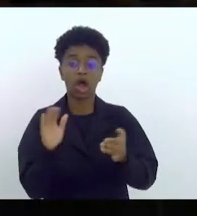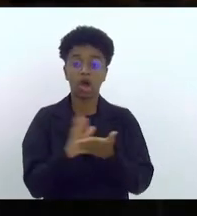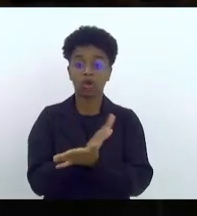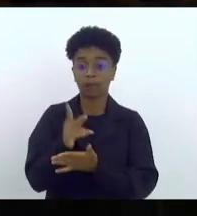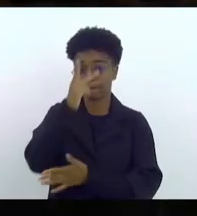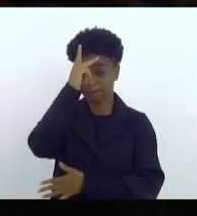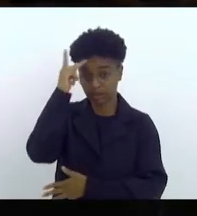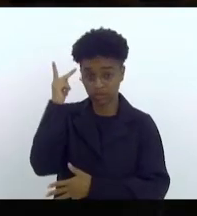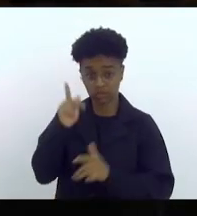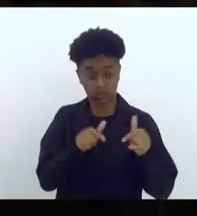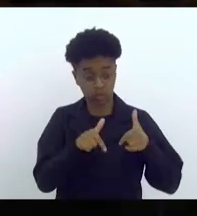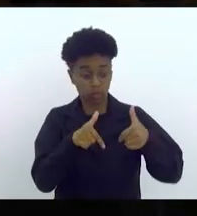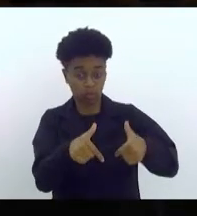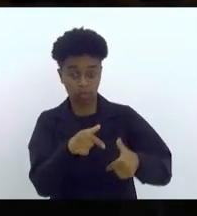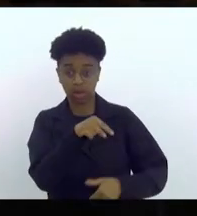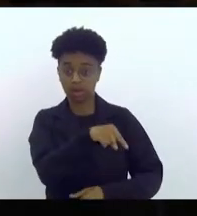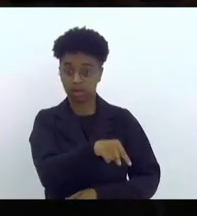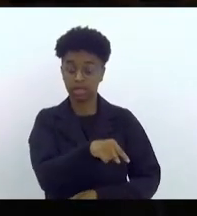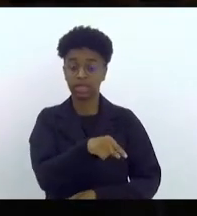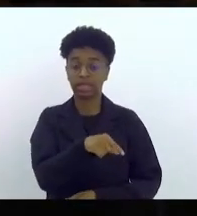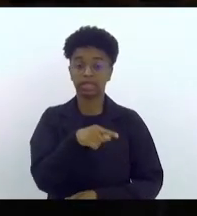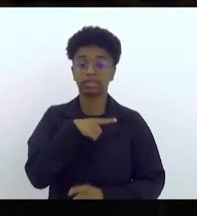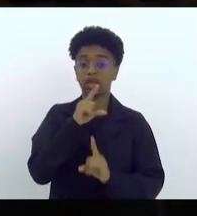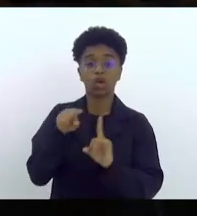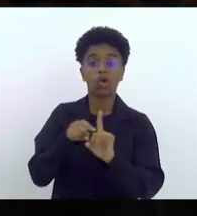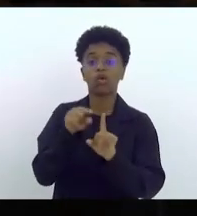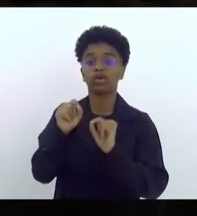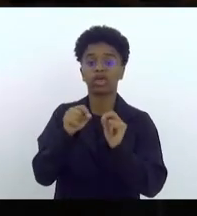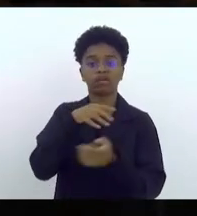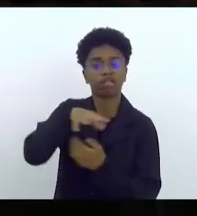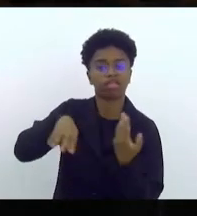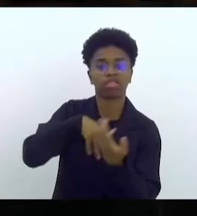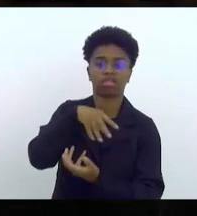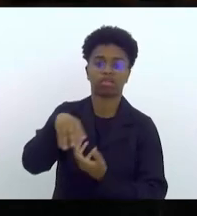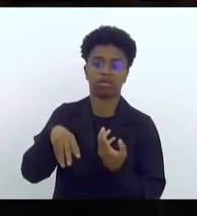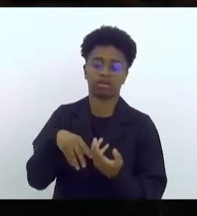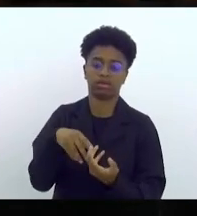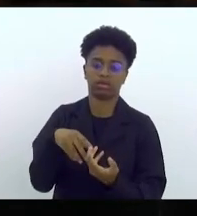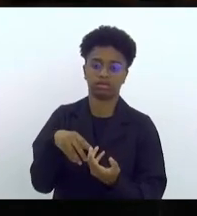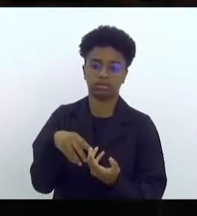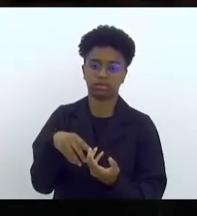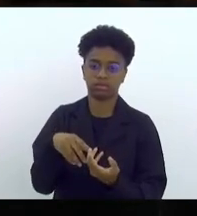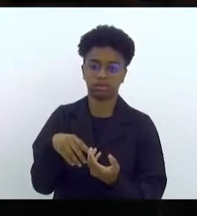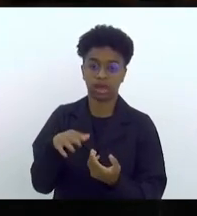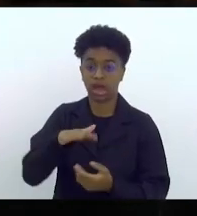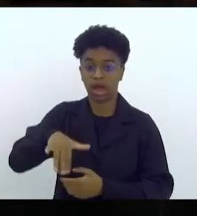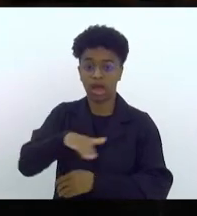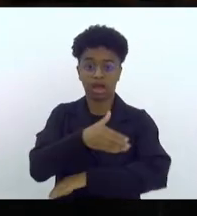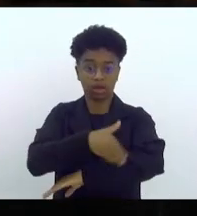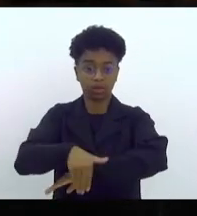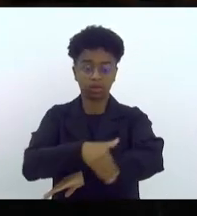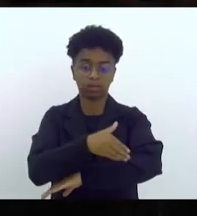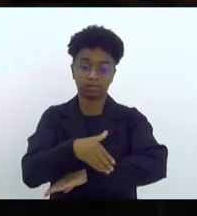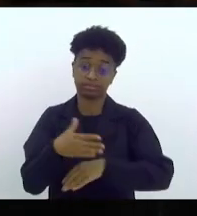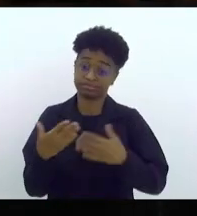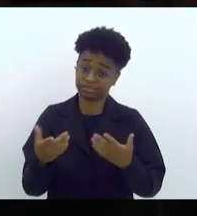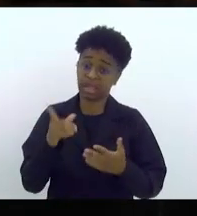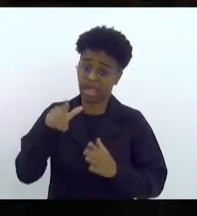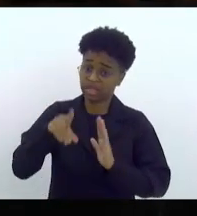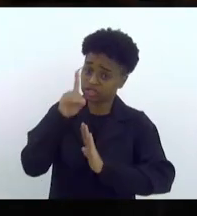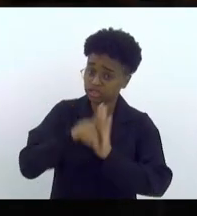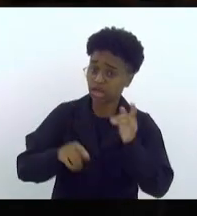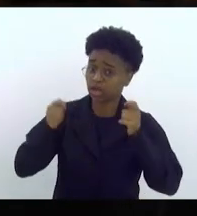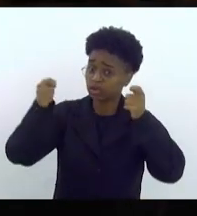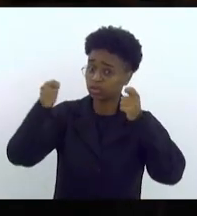frequentavam o ato previam desordem da via pública. Bom, o direito de